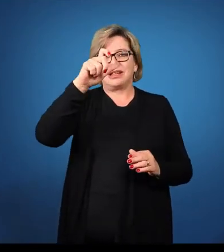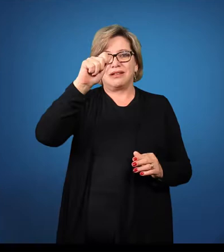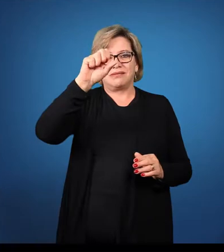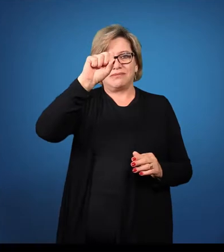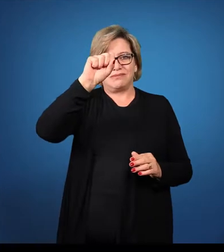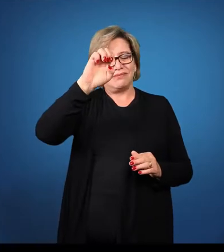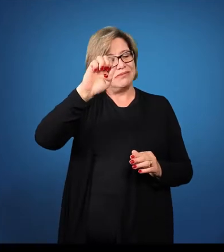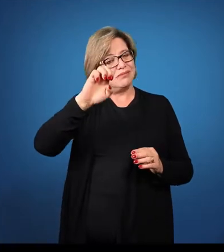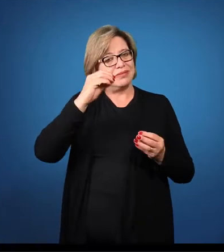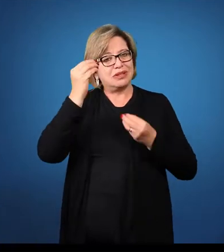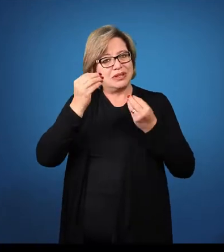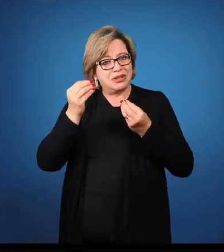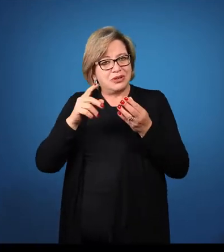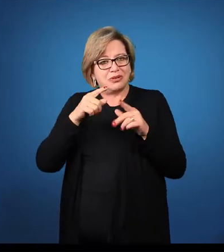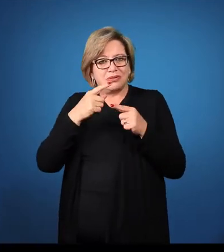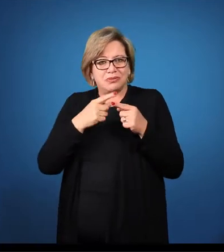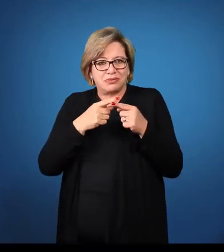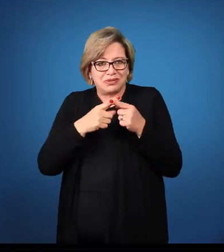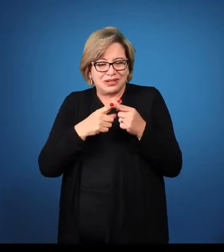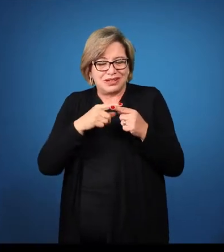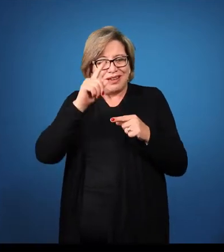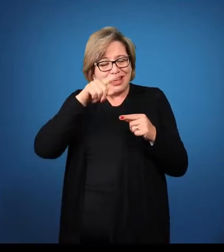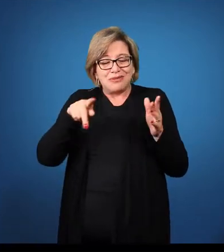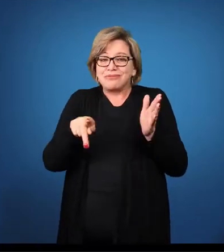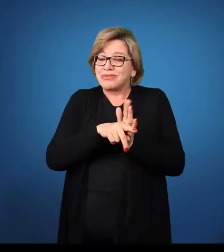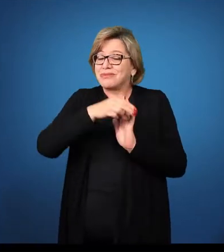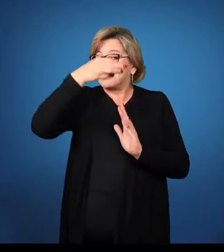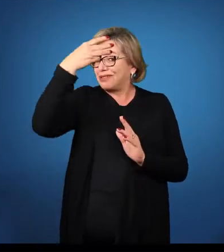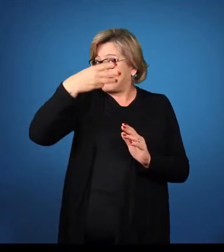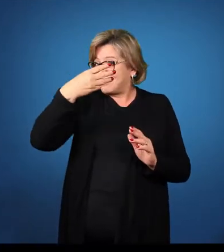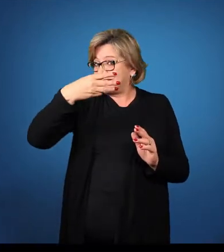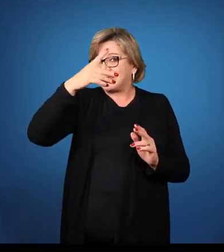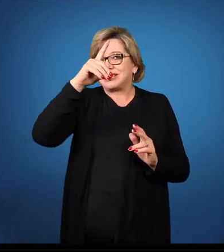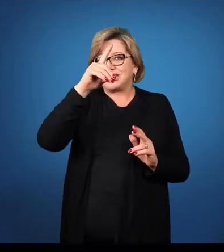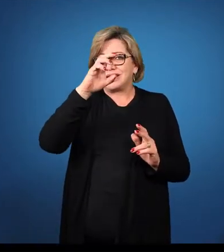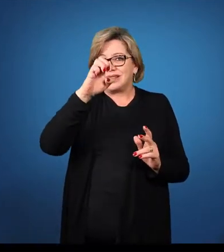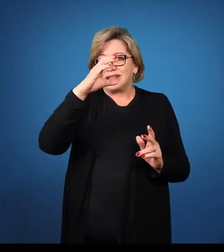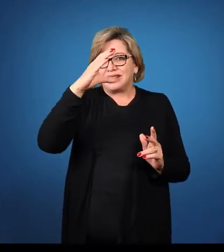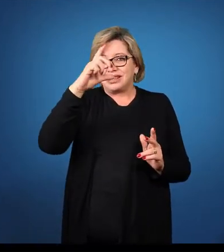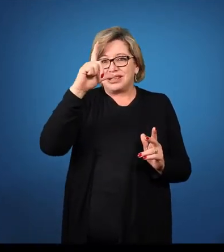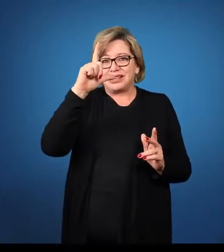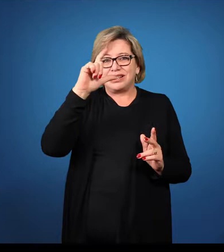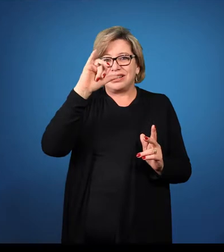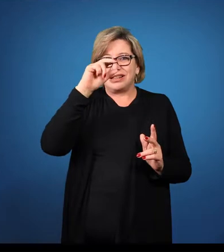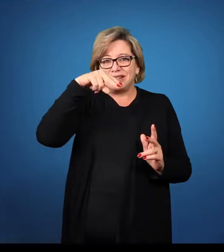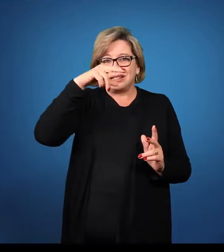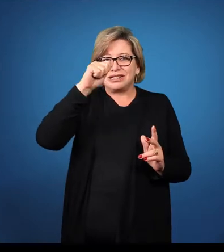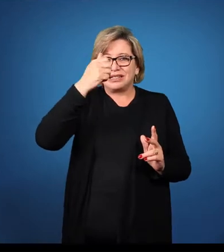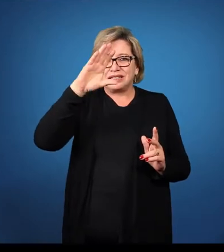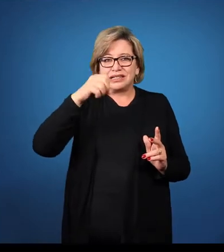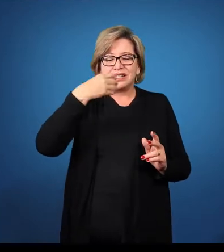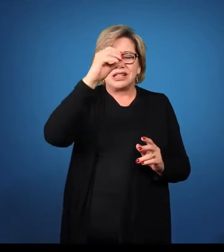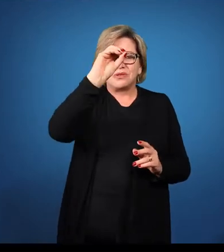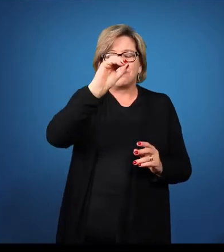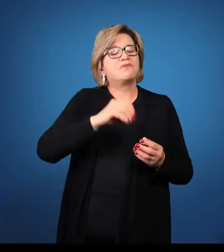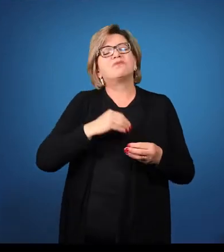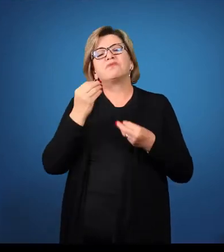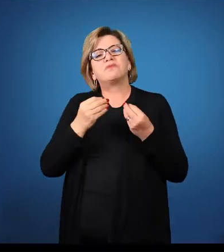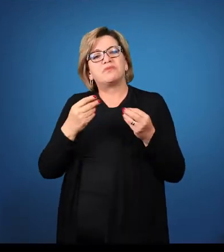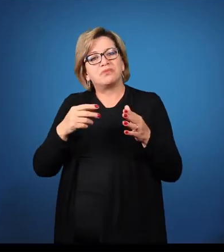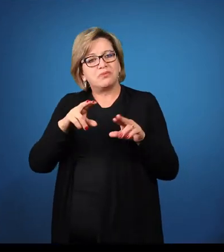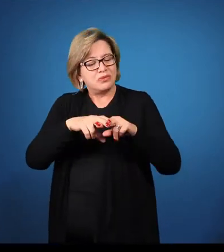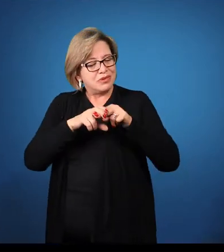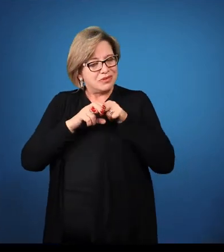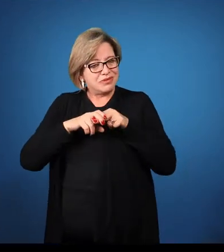terceira declinação. Por isso, dissemos adjetivos de segunda classe.